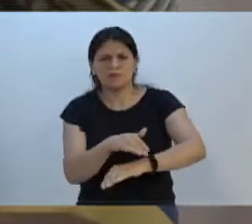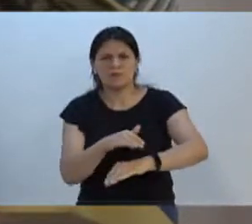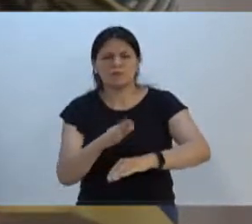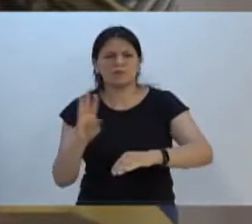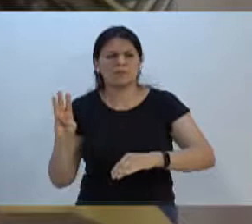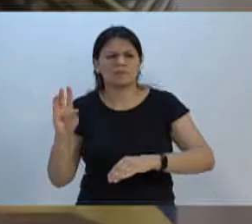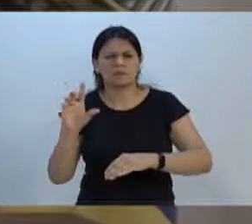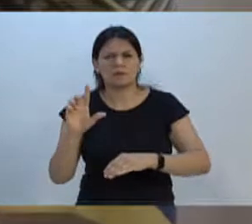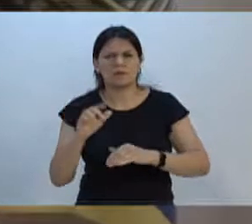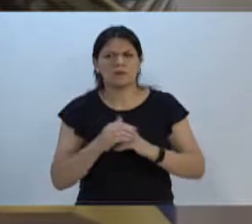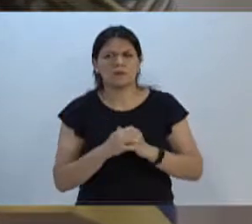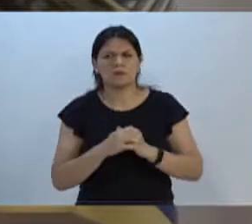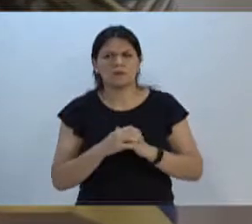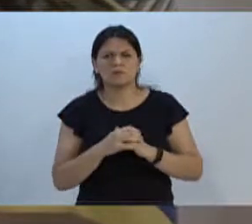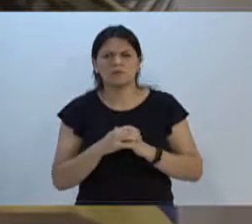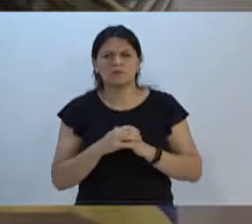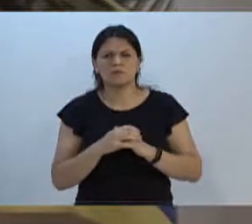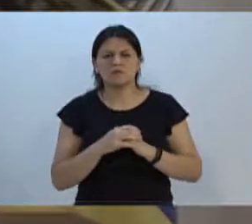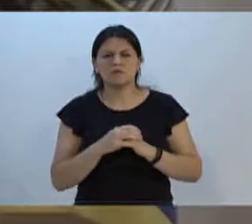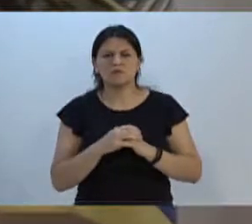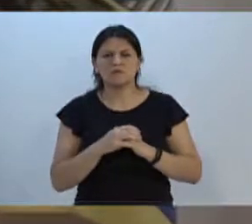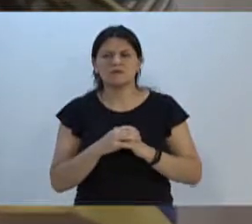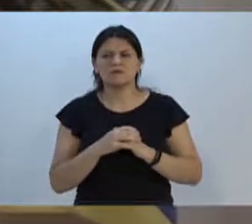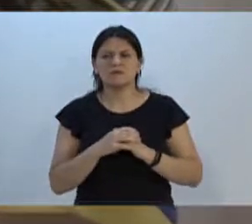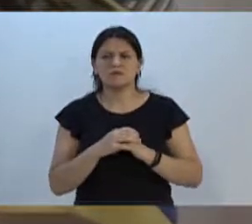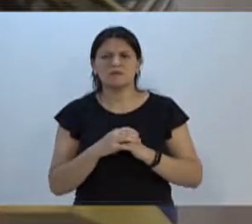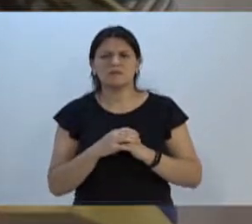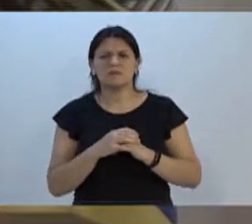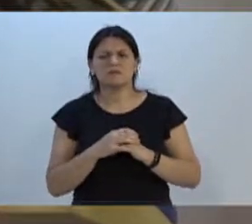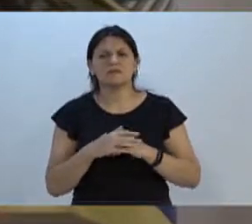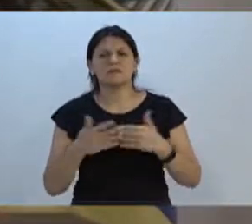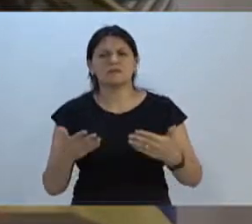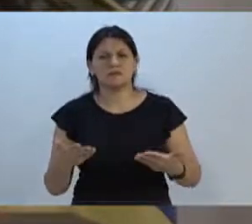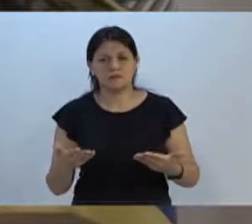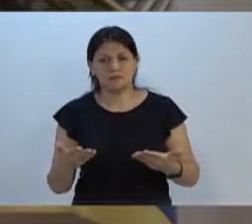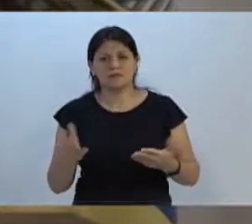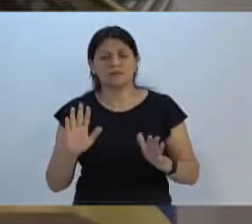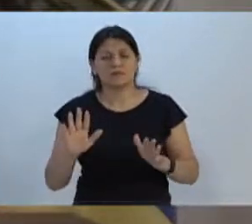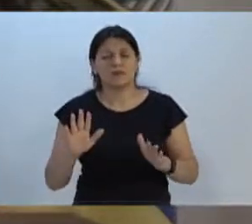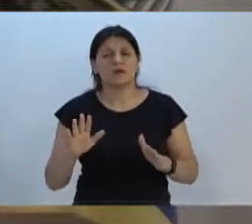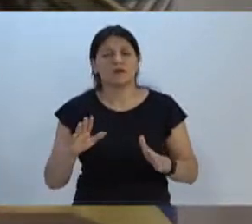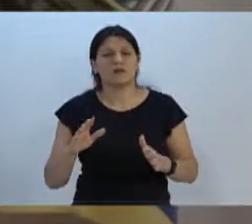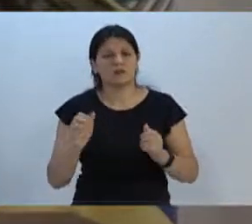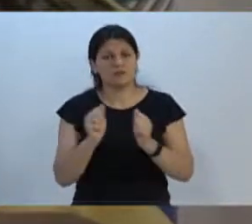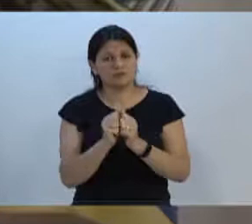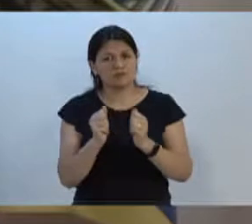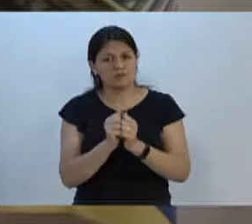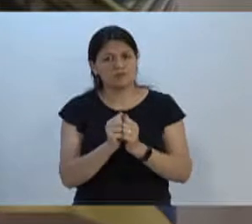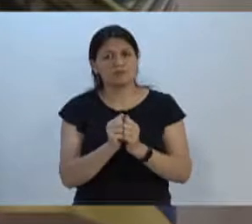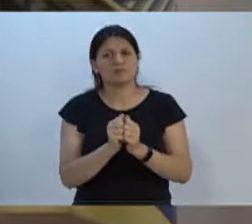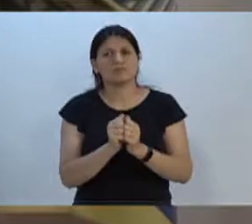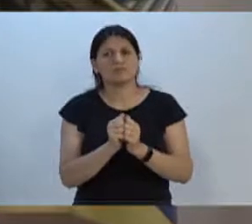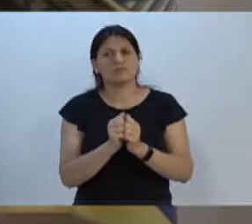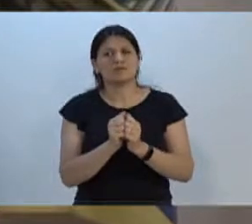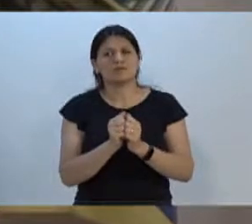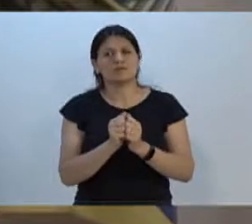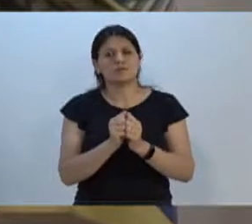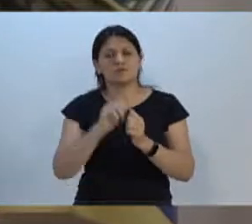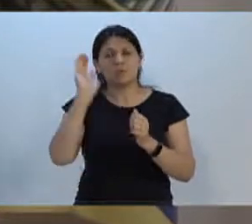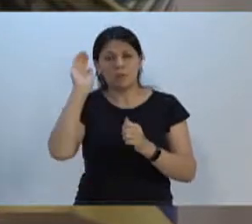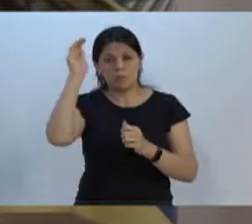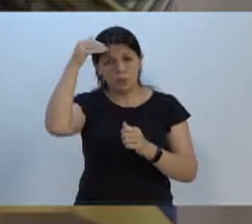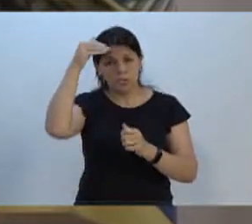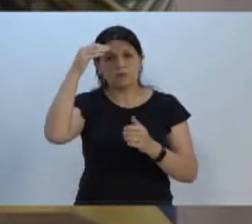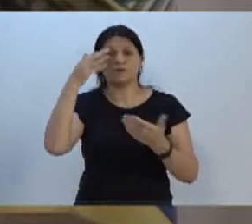Logo, eu vou lhe conceder uma parte, não, vereador? Várias vias do Menal, tivemos o privilégio de estar com o governo, ou que seja, com o prefeito Mário,